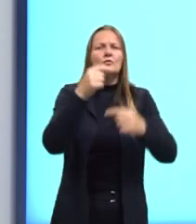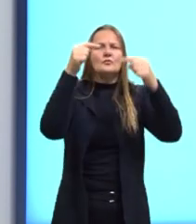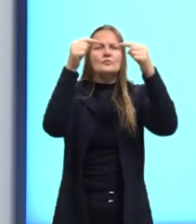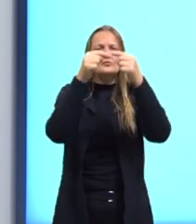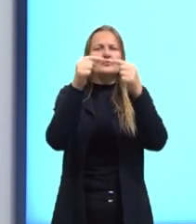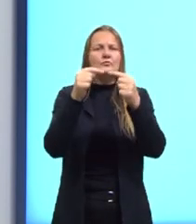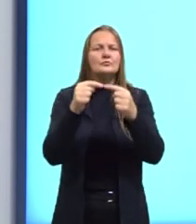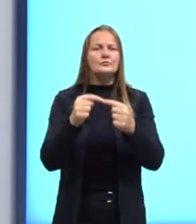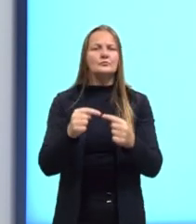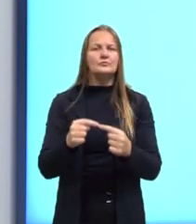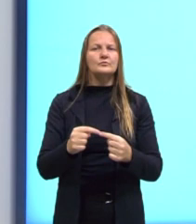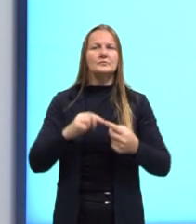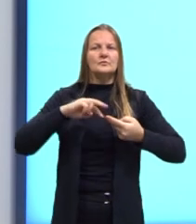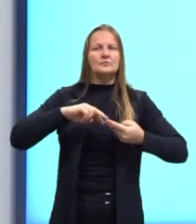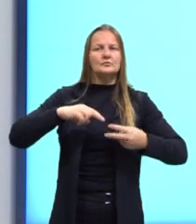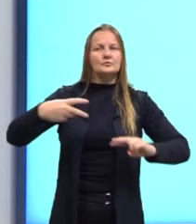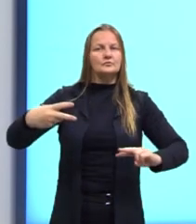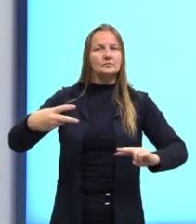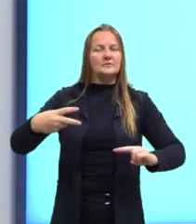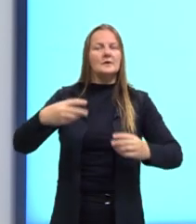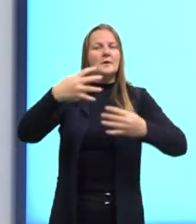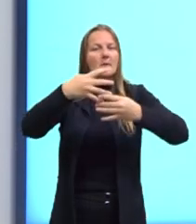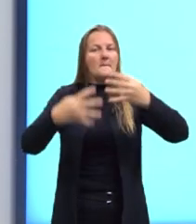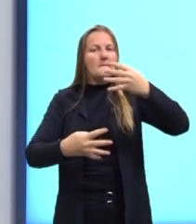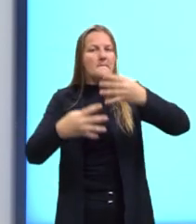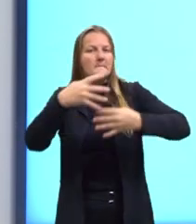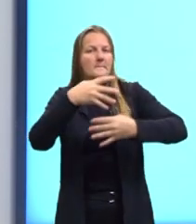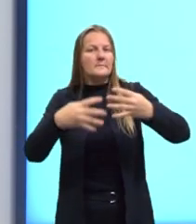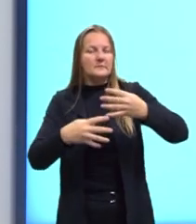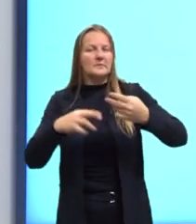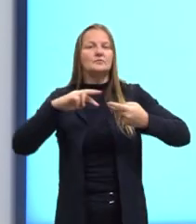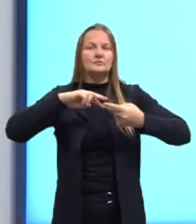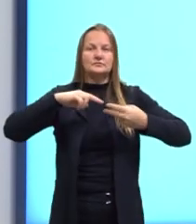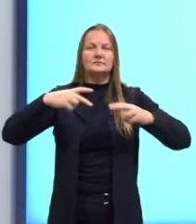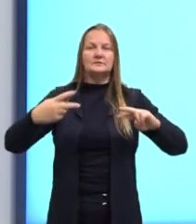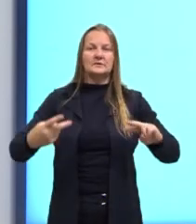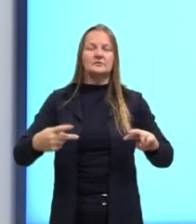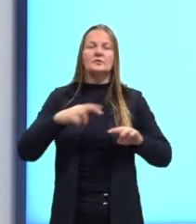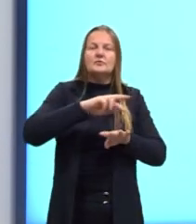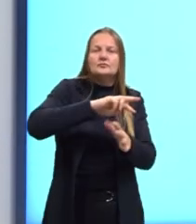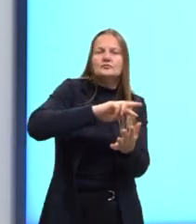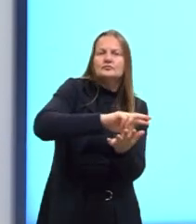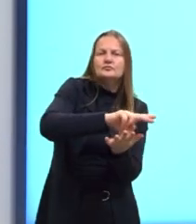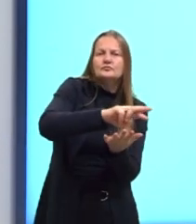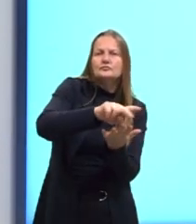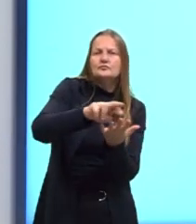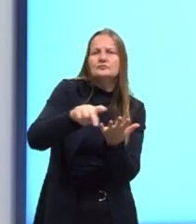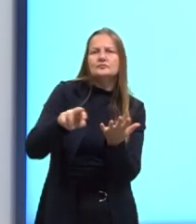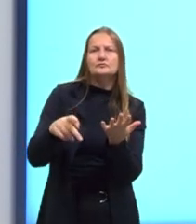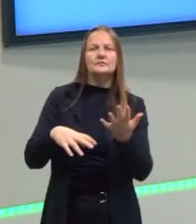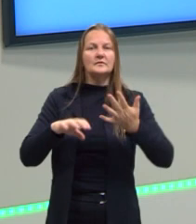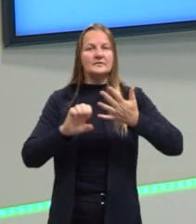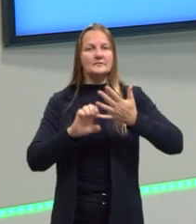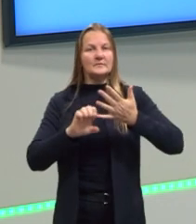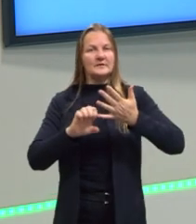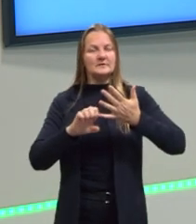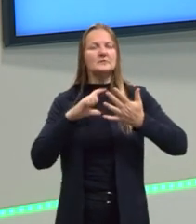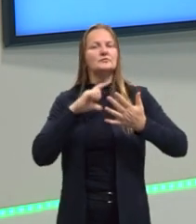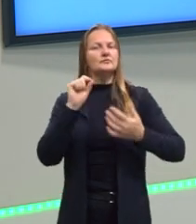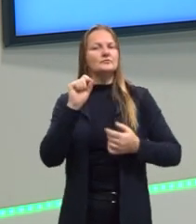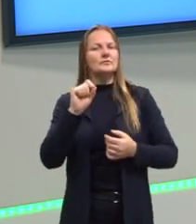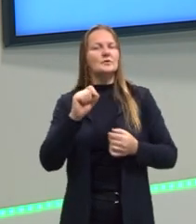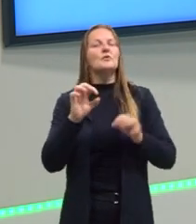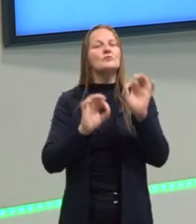genética e também de mutações genéticas. Então, essa diversidade de espécies, ela vai